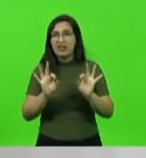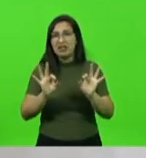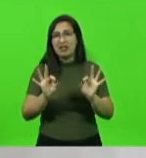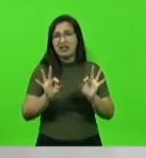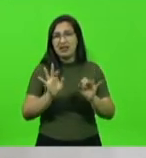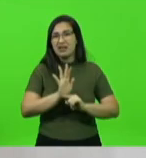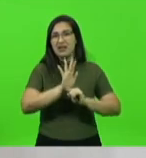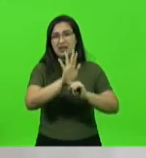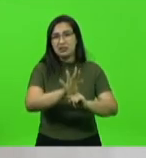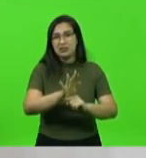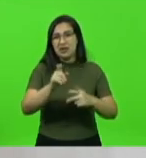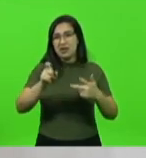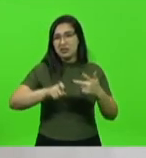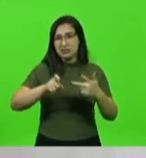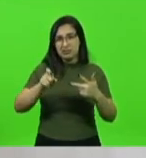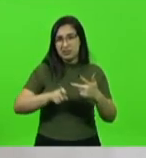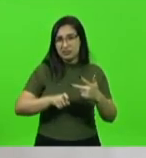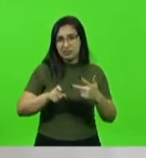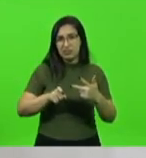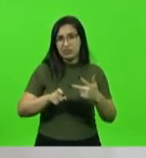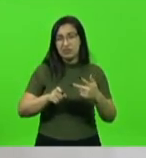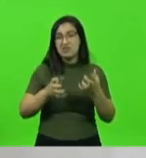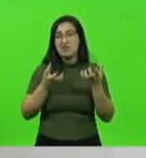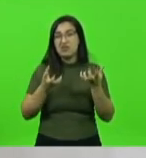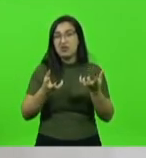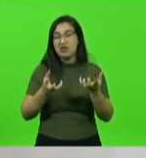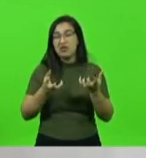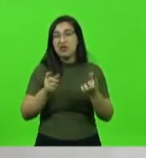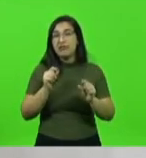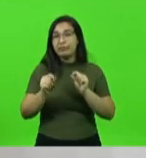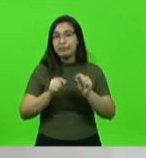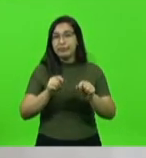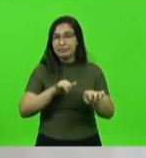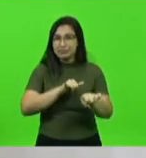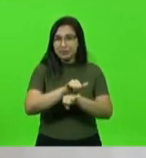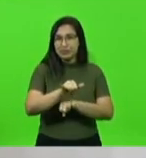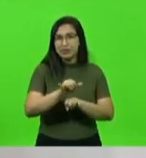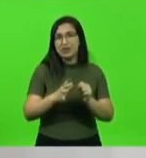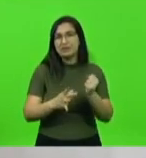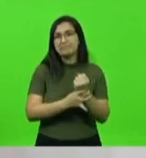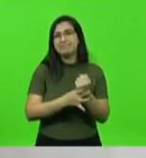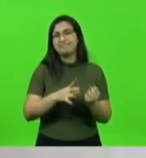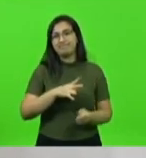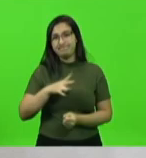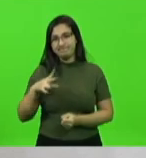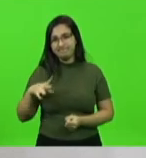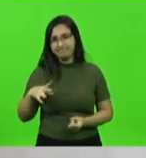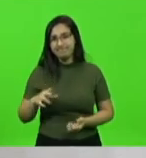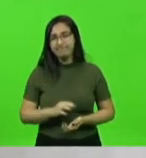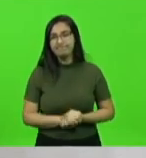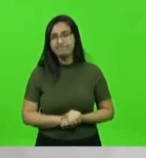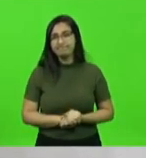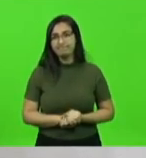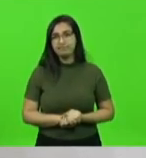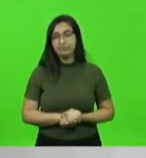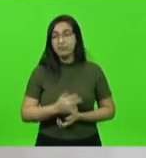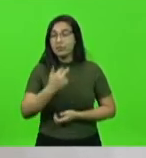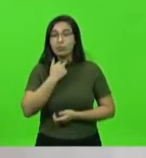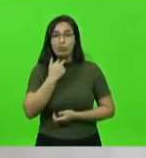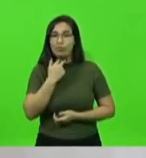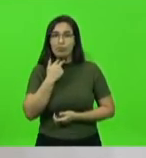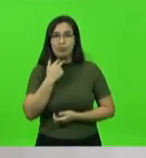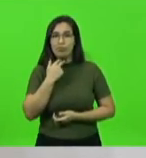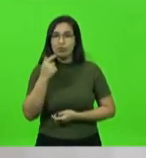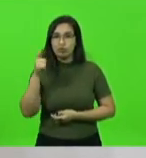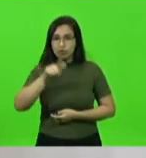perante o Executivo para alcançar qualquer vantagem para as classes da segurança pública. Isso não pode acontecer